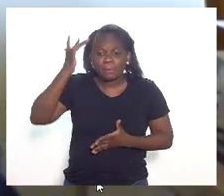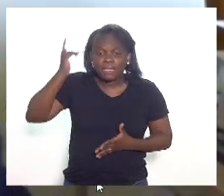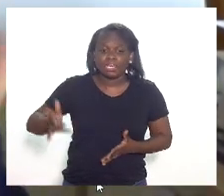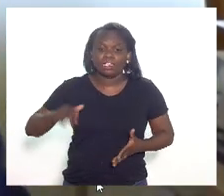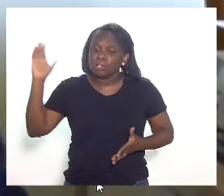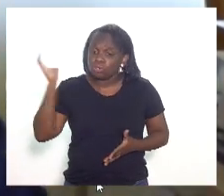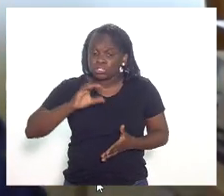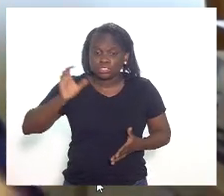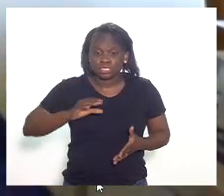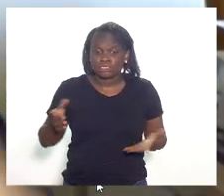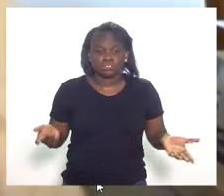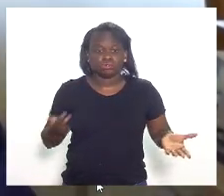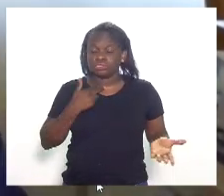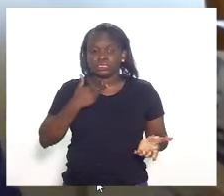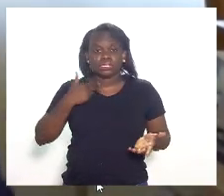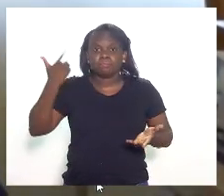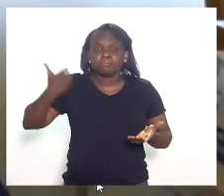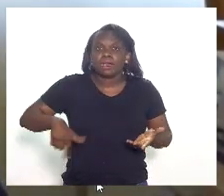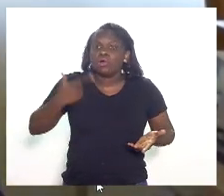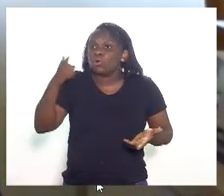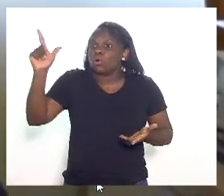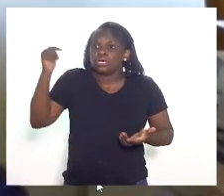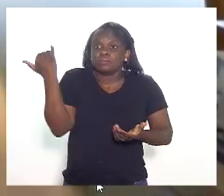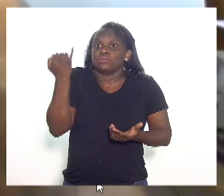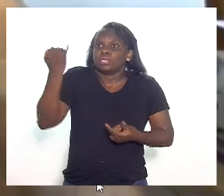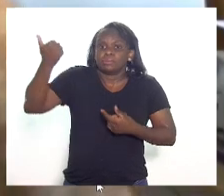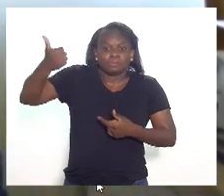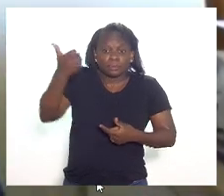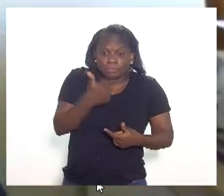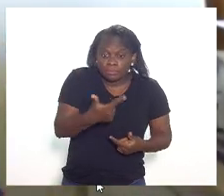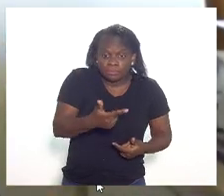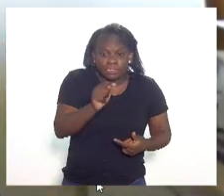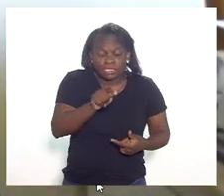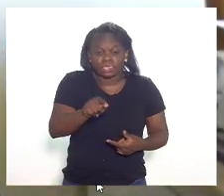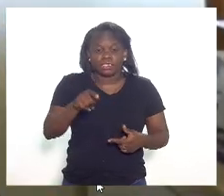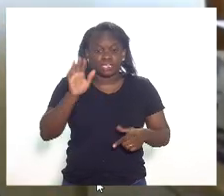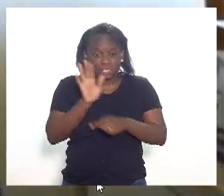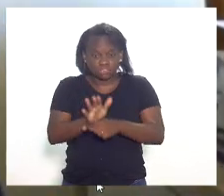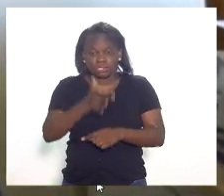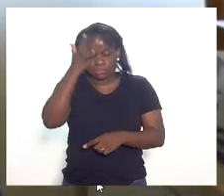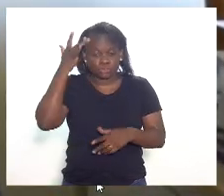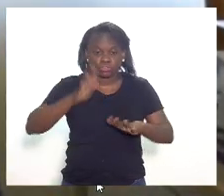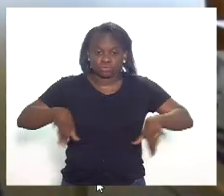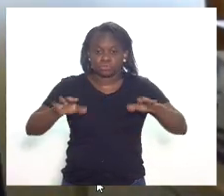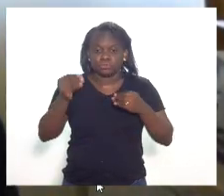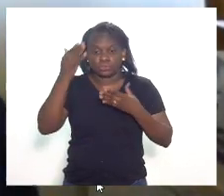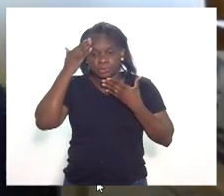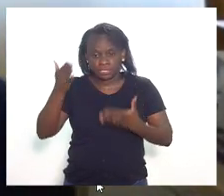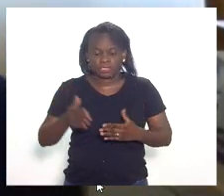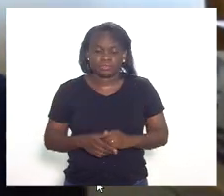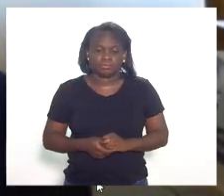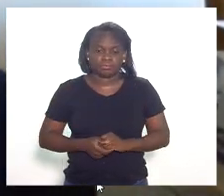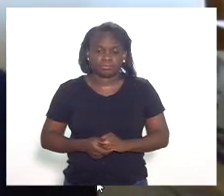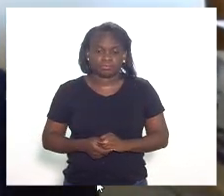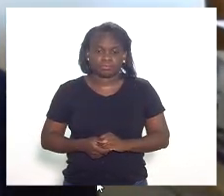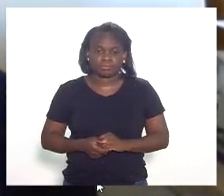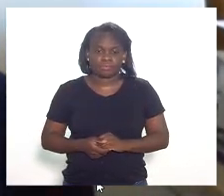Urge. Não tem nada mais urgente do que ajudar essas pessoas. muito obrigado, senhor presidente.